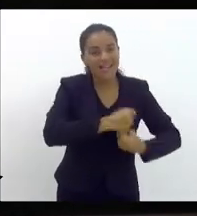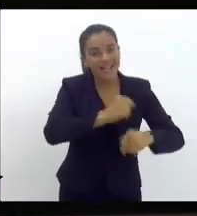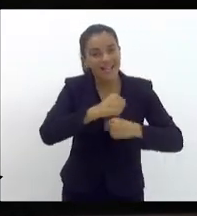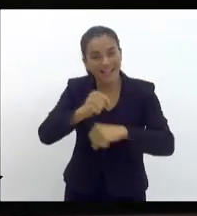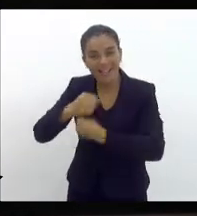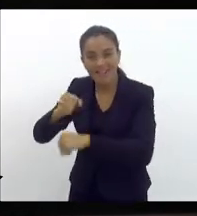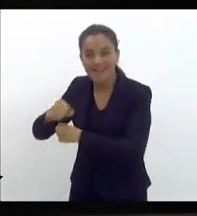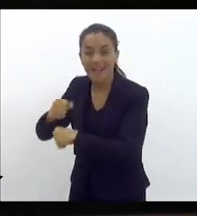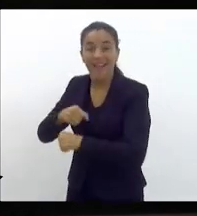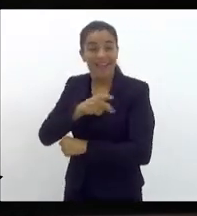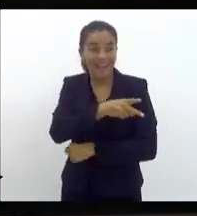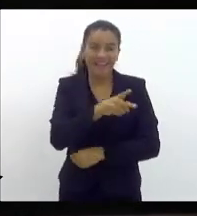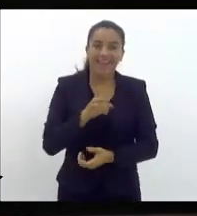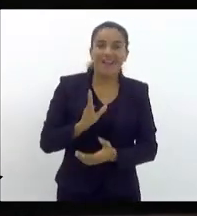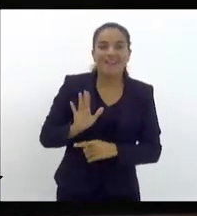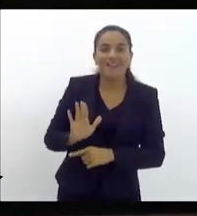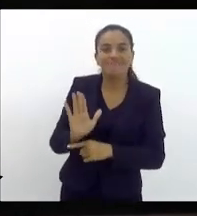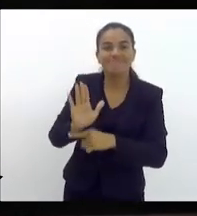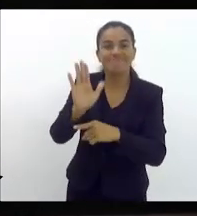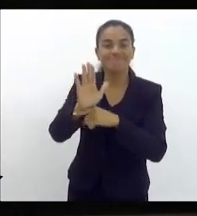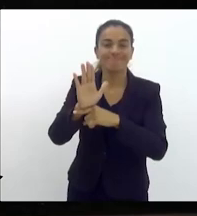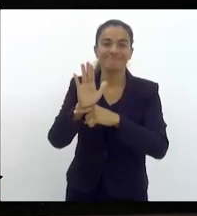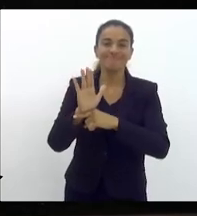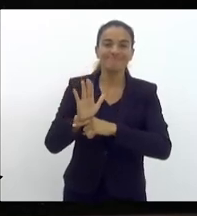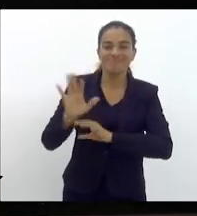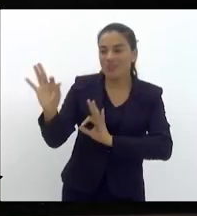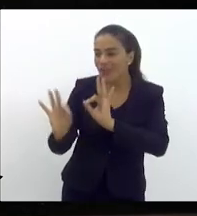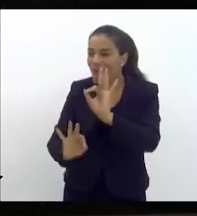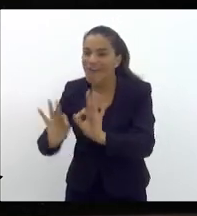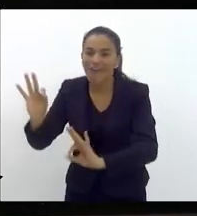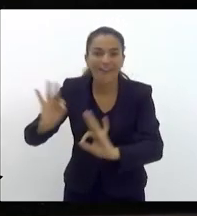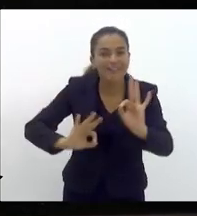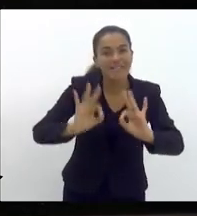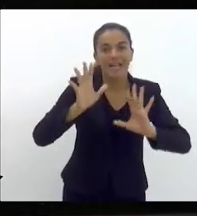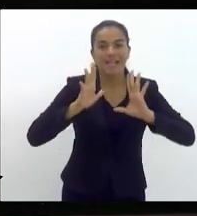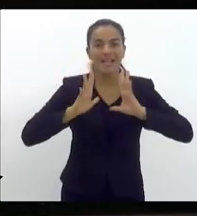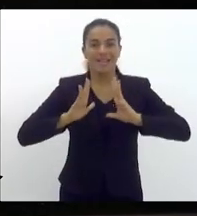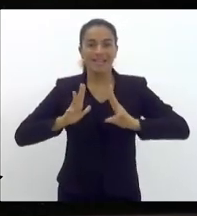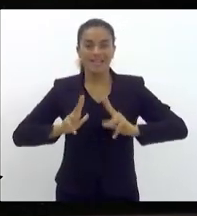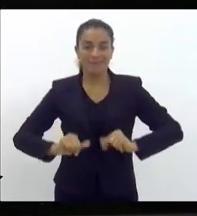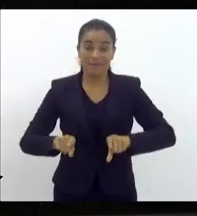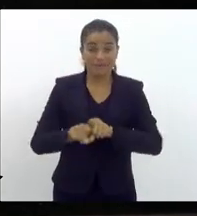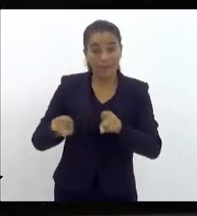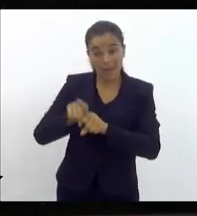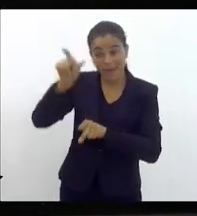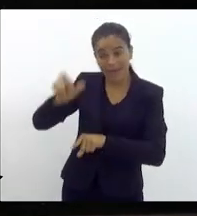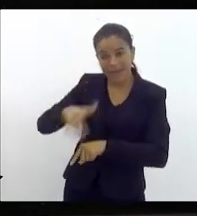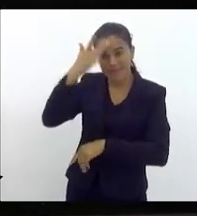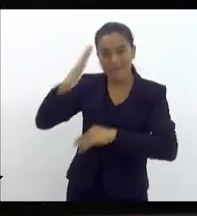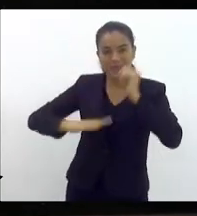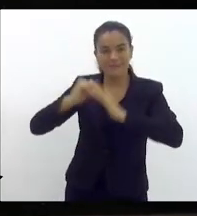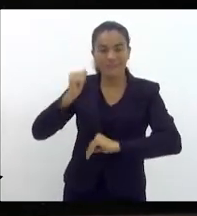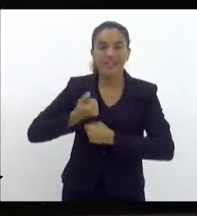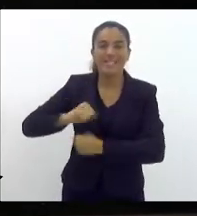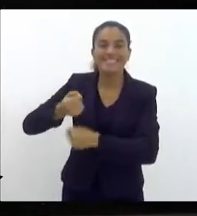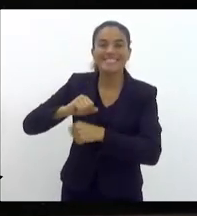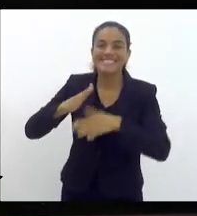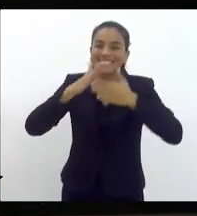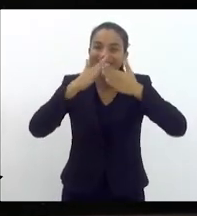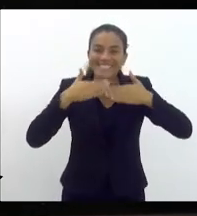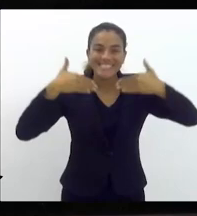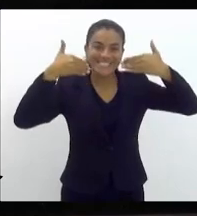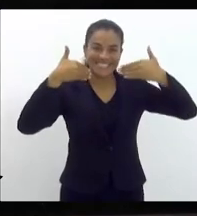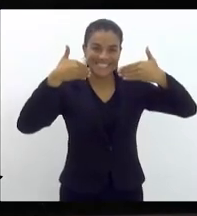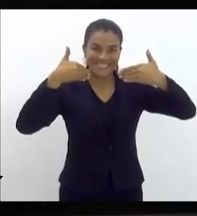aquele que mantém as comunidades mais organizadas e mais limpas. E o gari é aquela pessoa que está ali sempre sorrindo para você